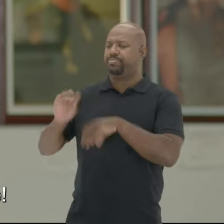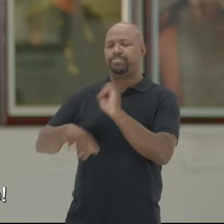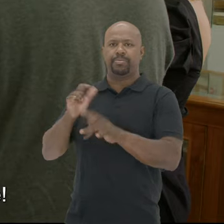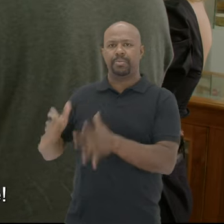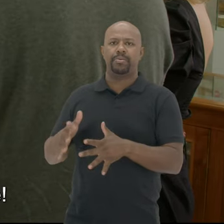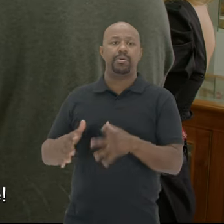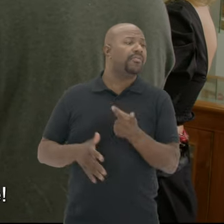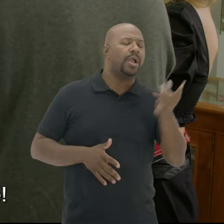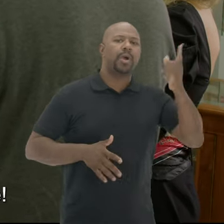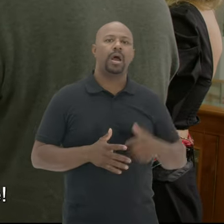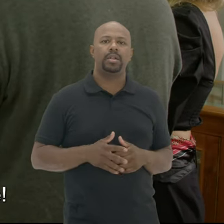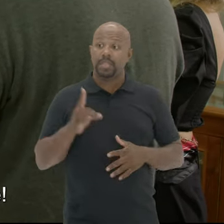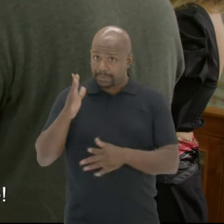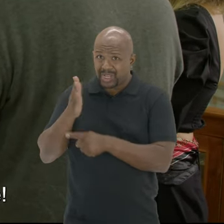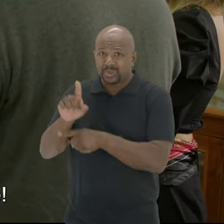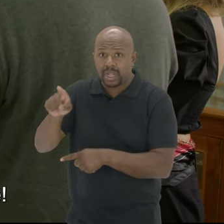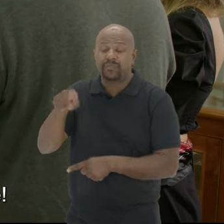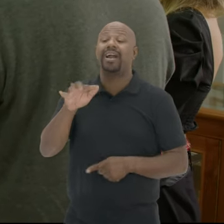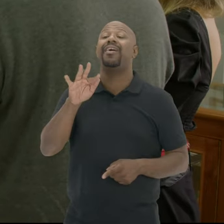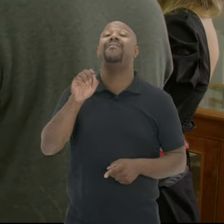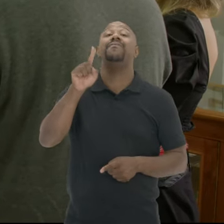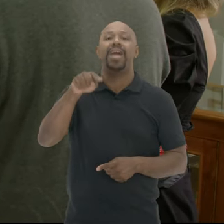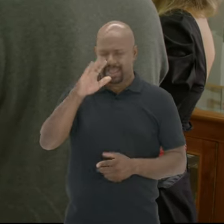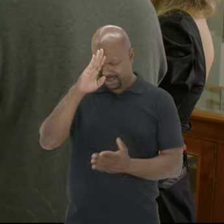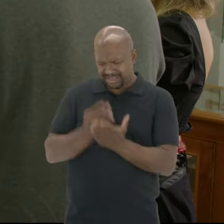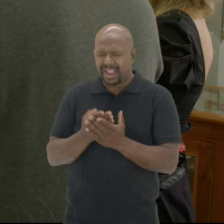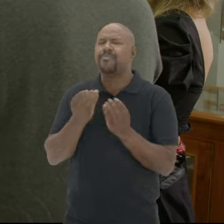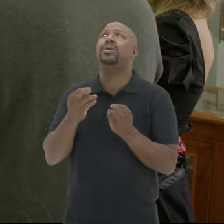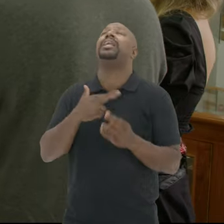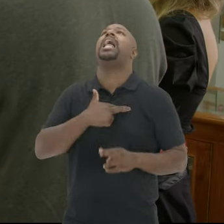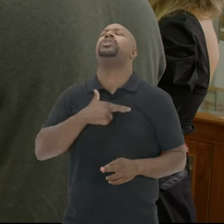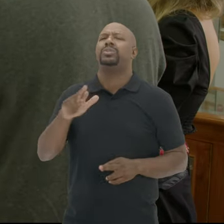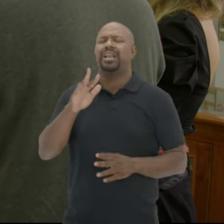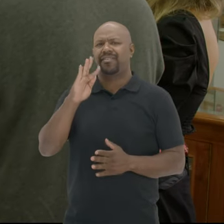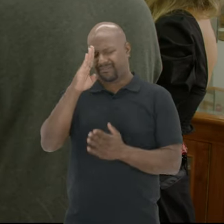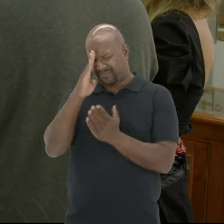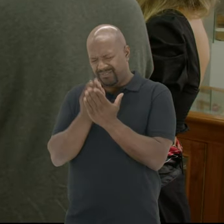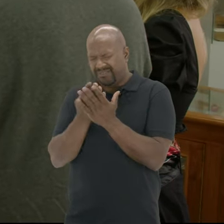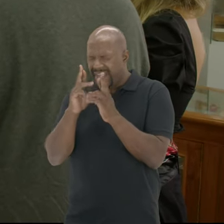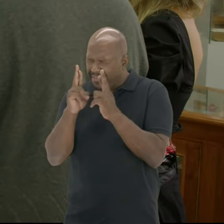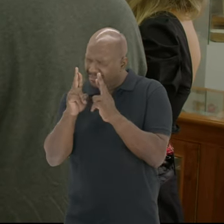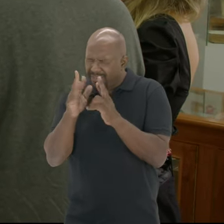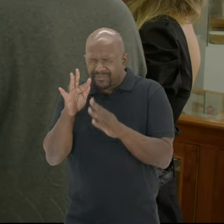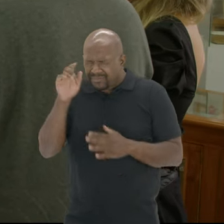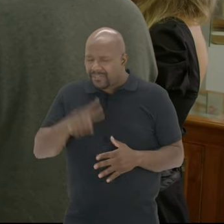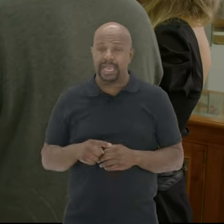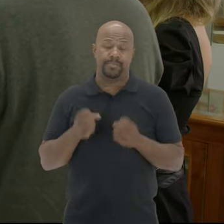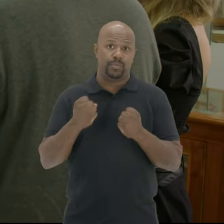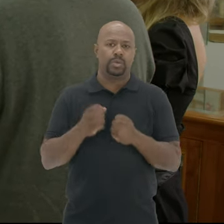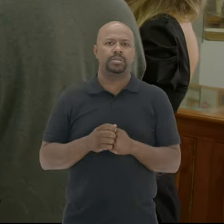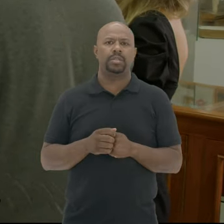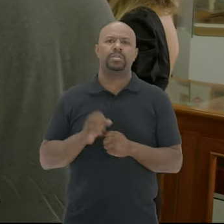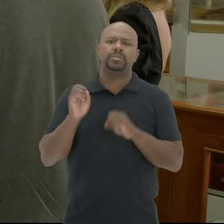zarpou Sabe o que ajudou esse pessoal? A fé Esse pessoal tinha muita religiosidade Muita religiosidade